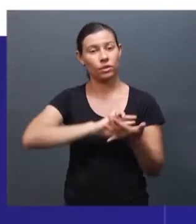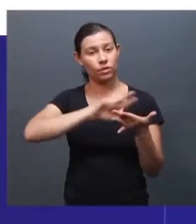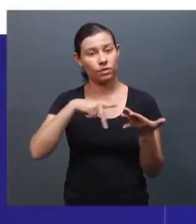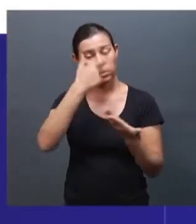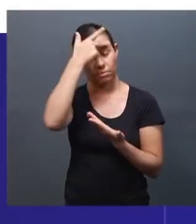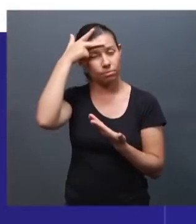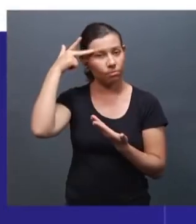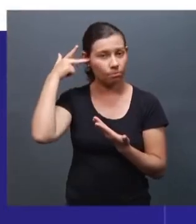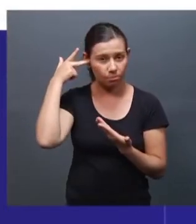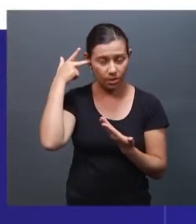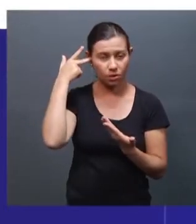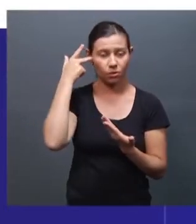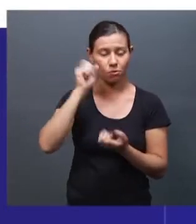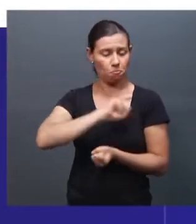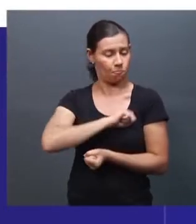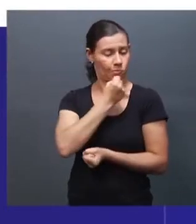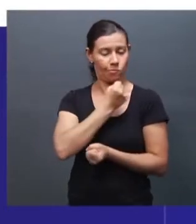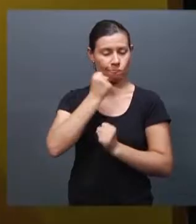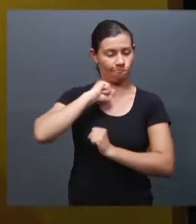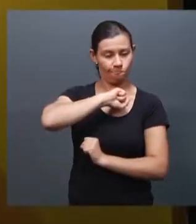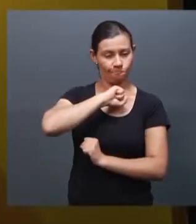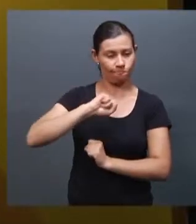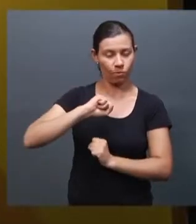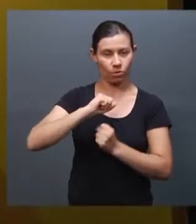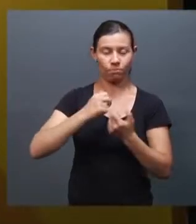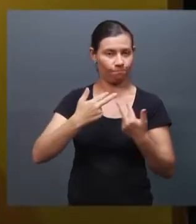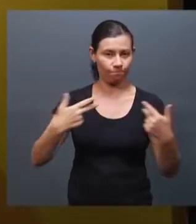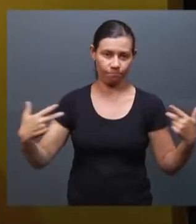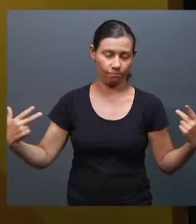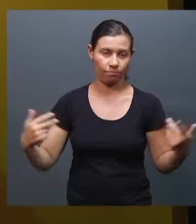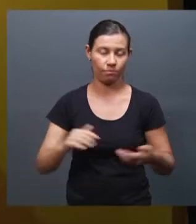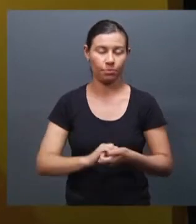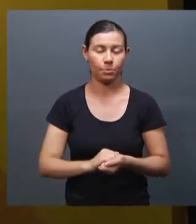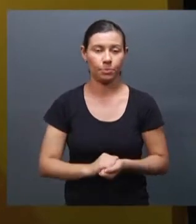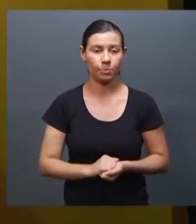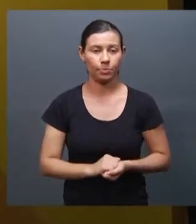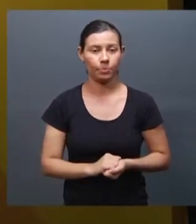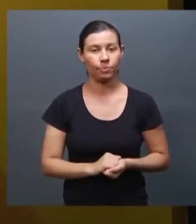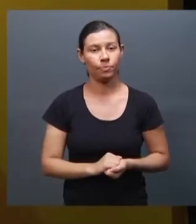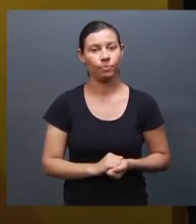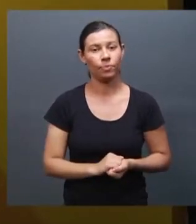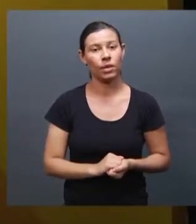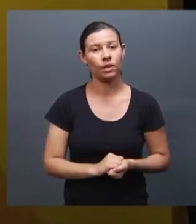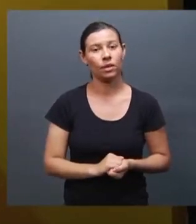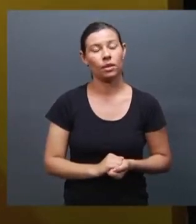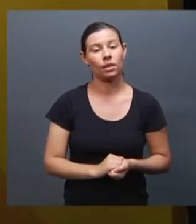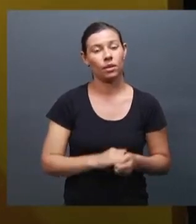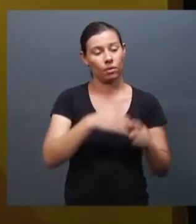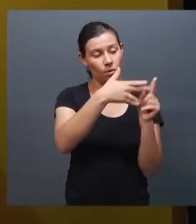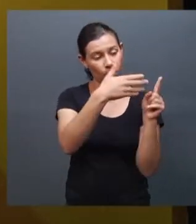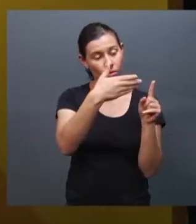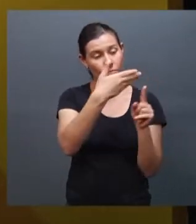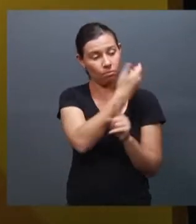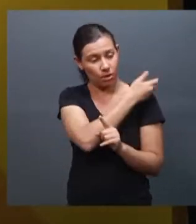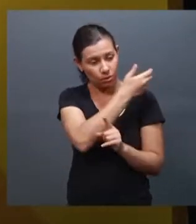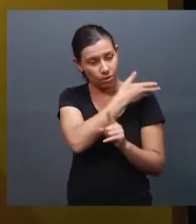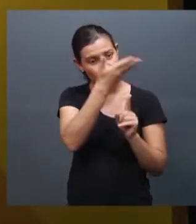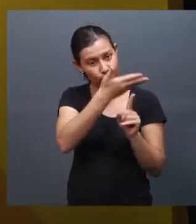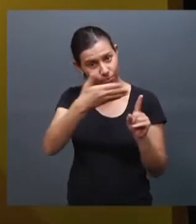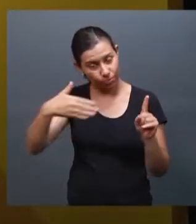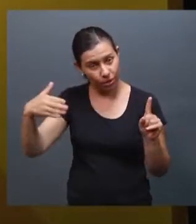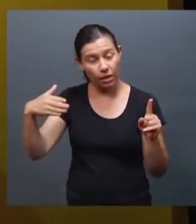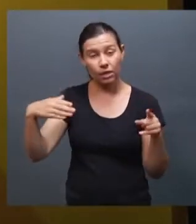são vítimas de LGBTfobia. Bom, LGBTfobia são todas situações de preconceito vividas por essas